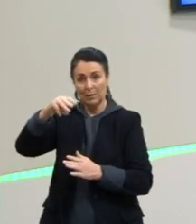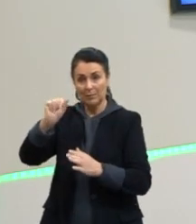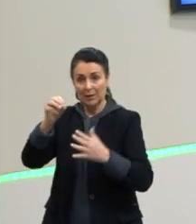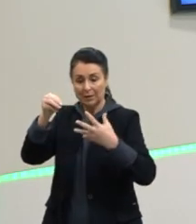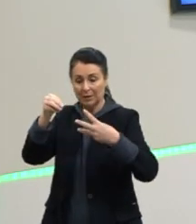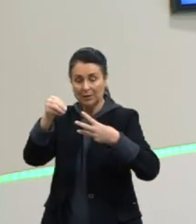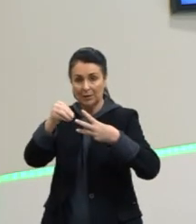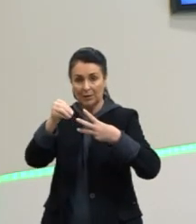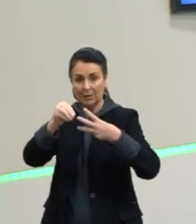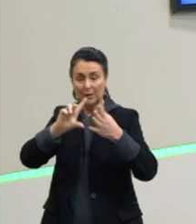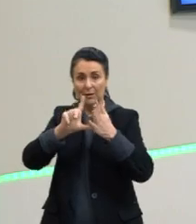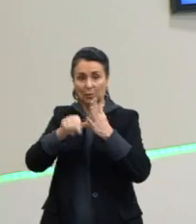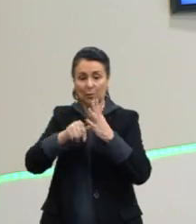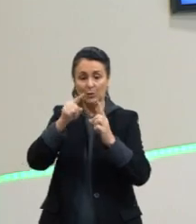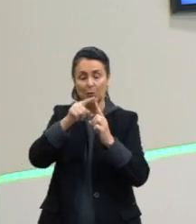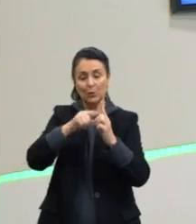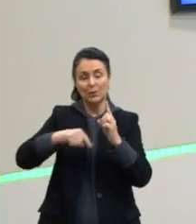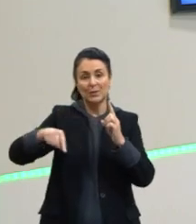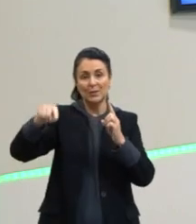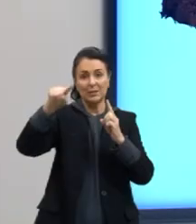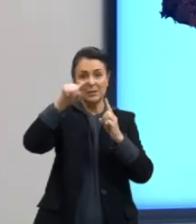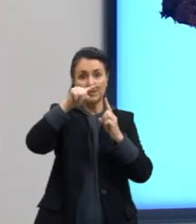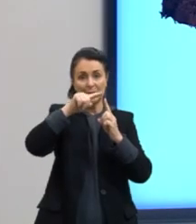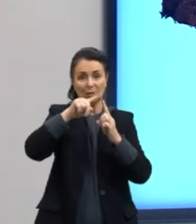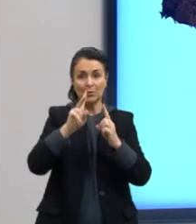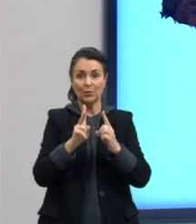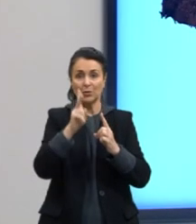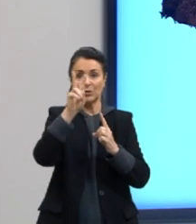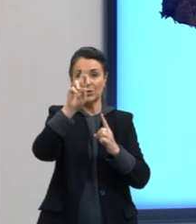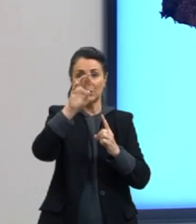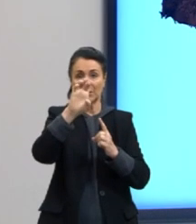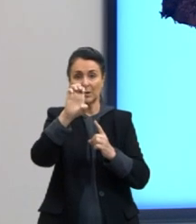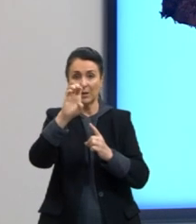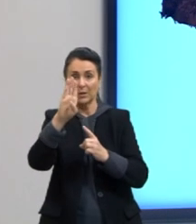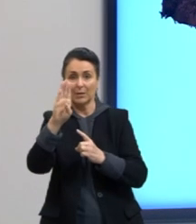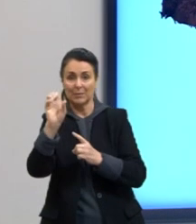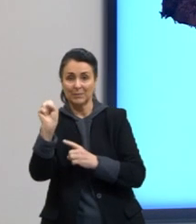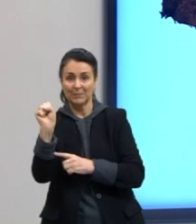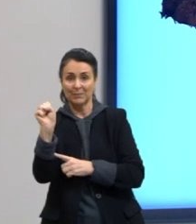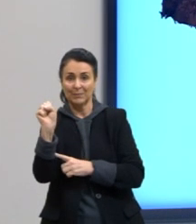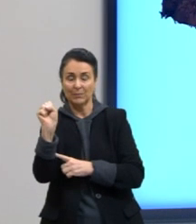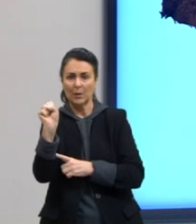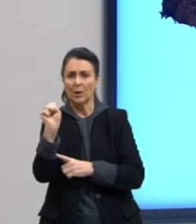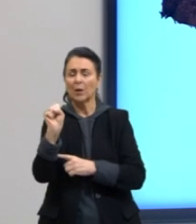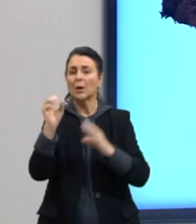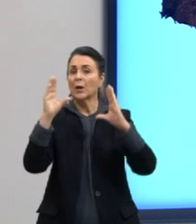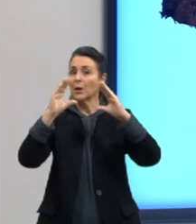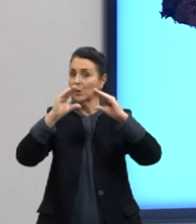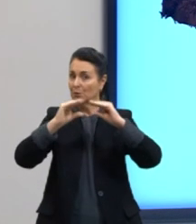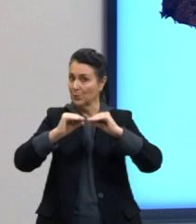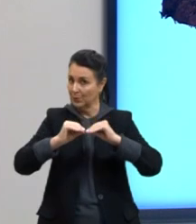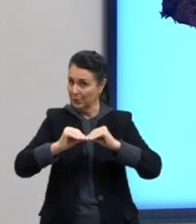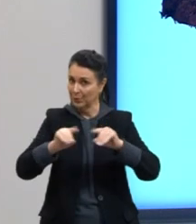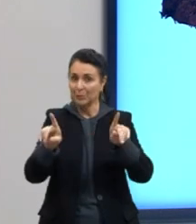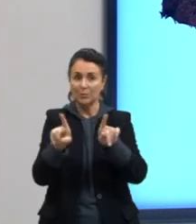o ciclo de Krebs. O que ocorre no ciclo de Krebs? Bem resumidamente,